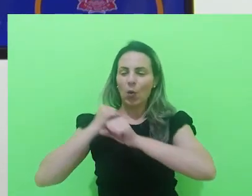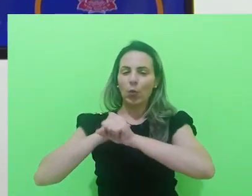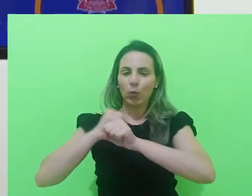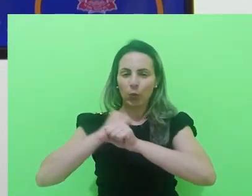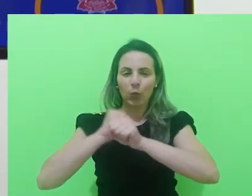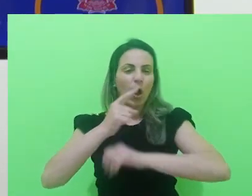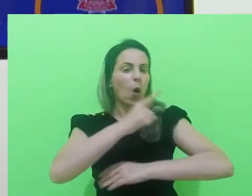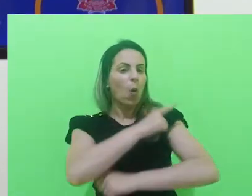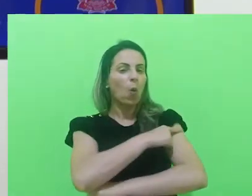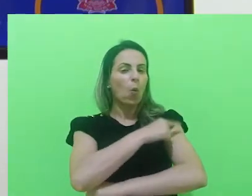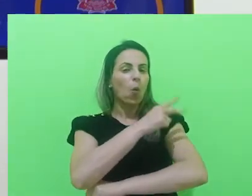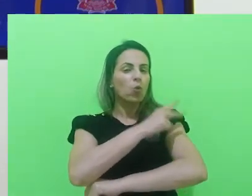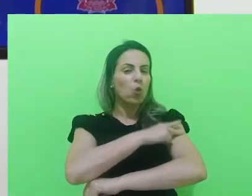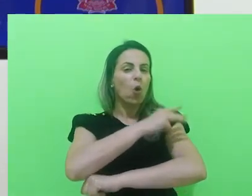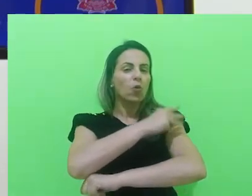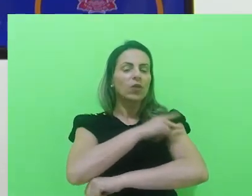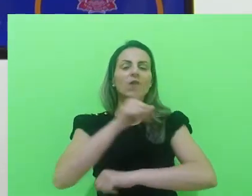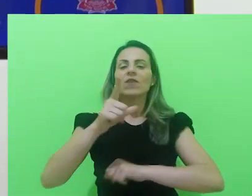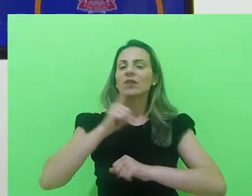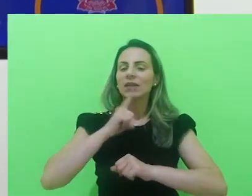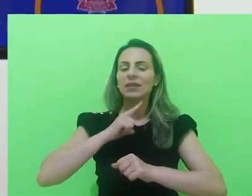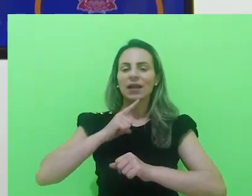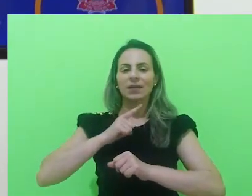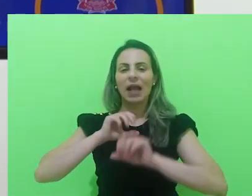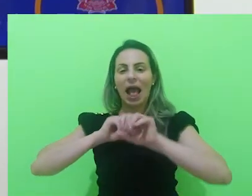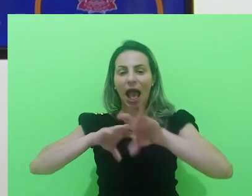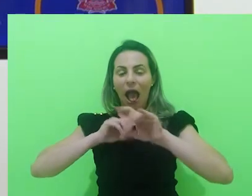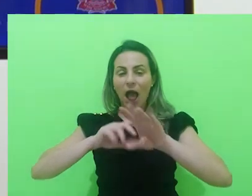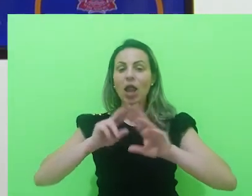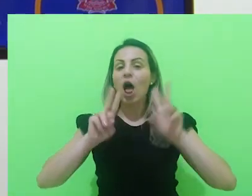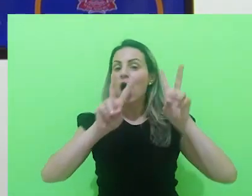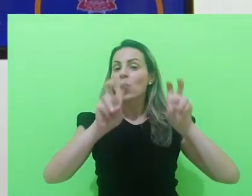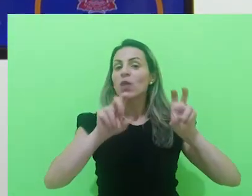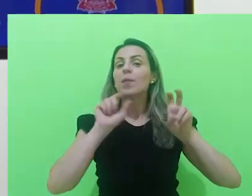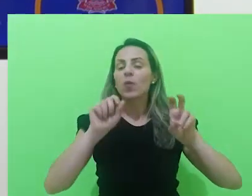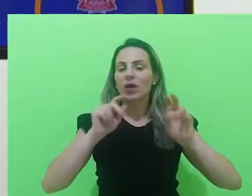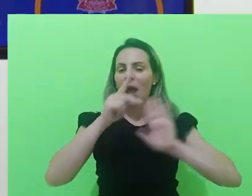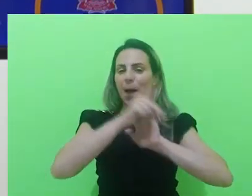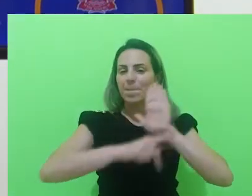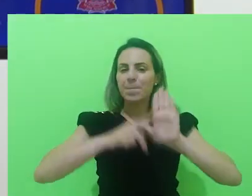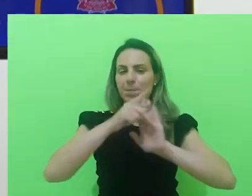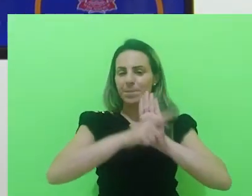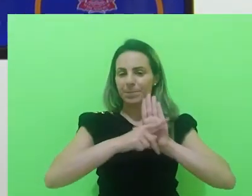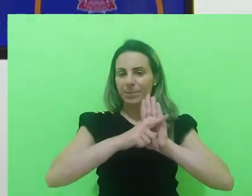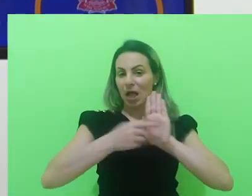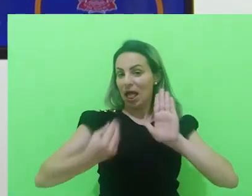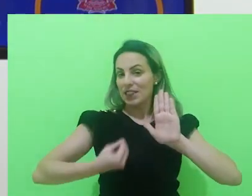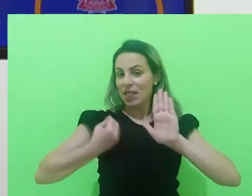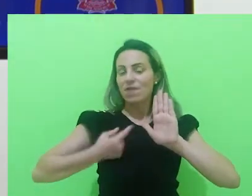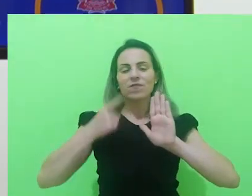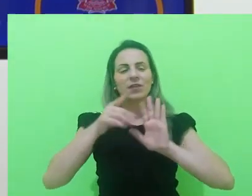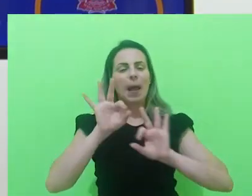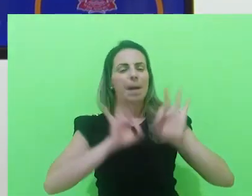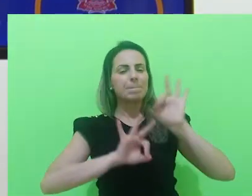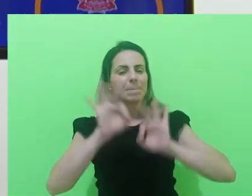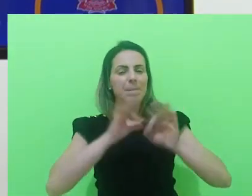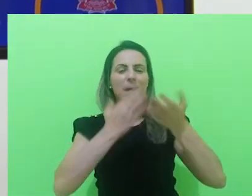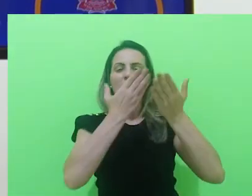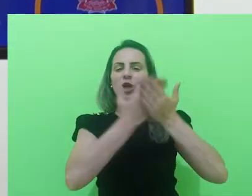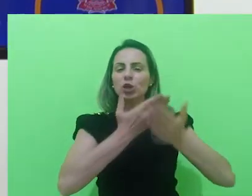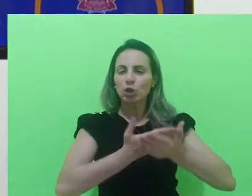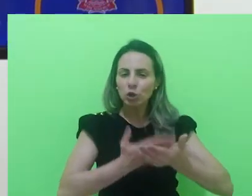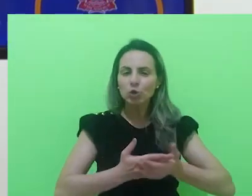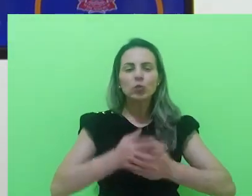Ensino Médio, você vai ter uma aula chamada Projeto de Vida em que você bola, você estuda com os